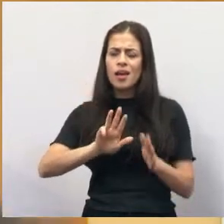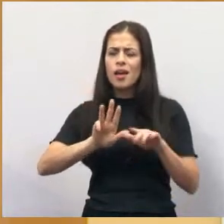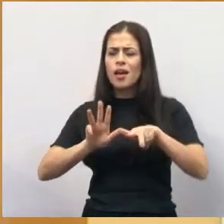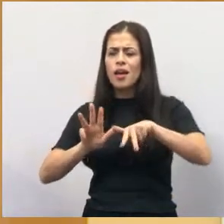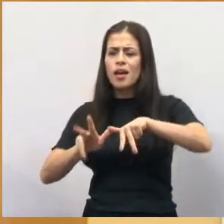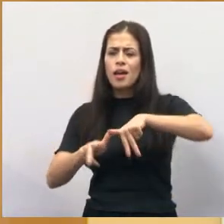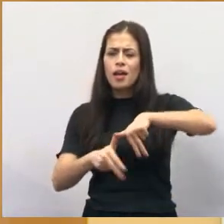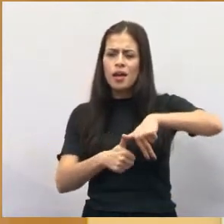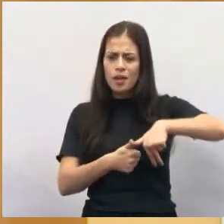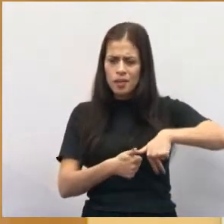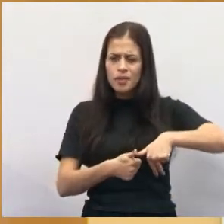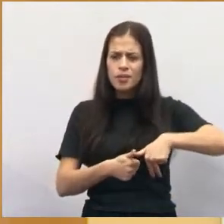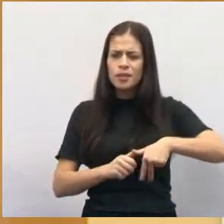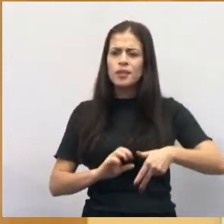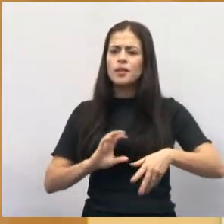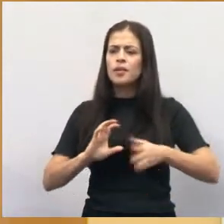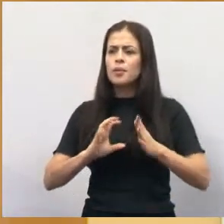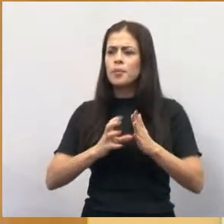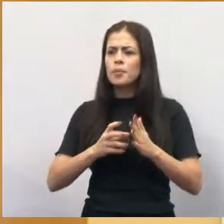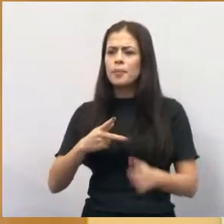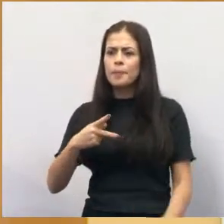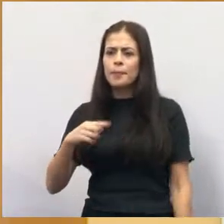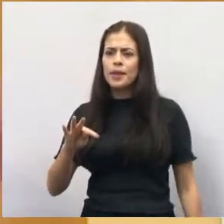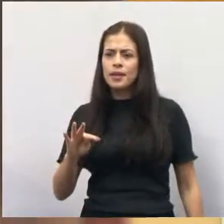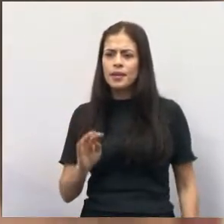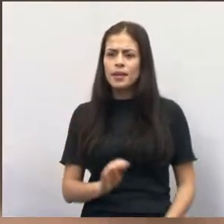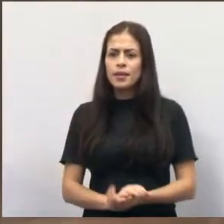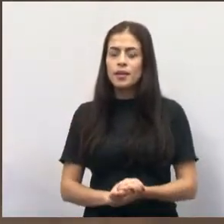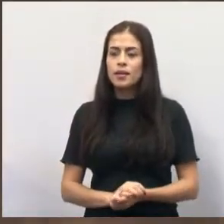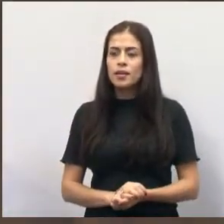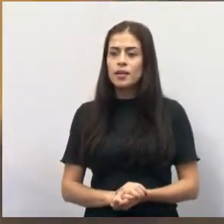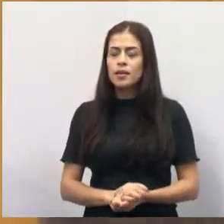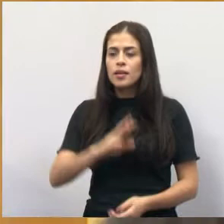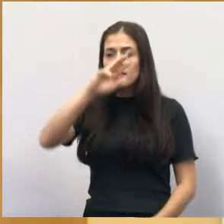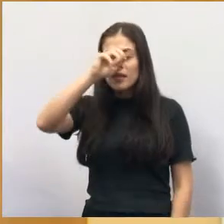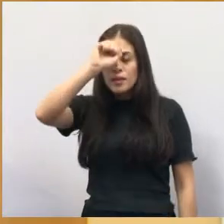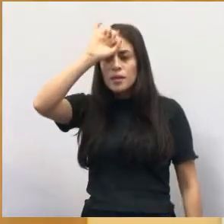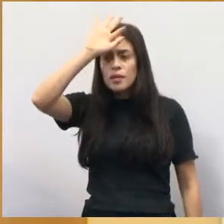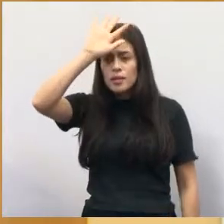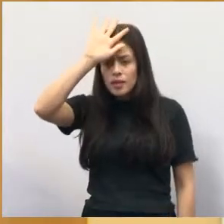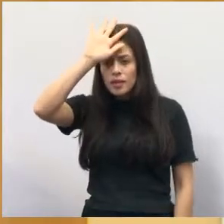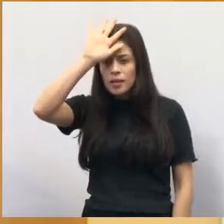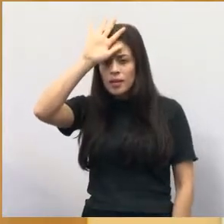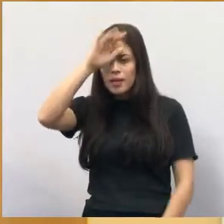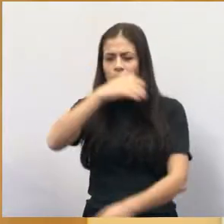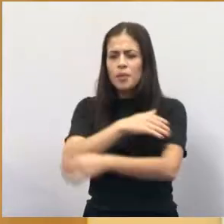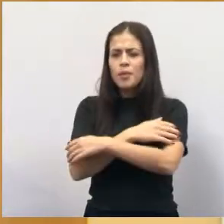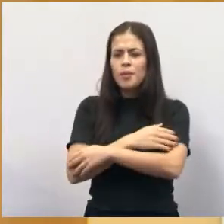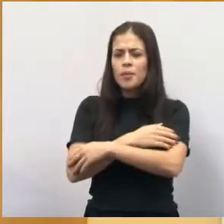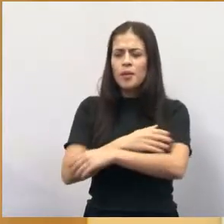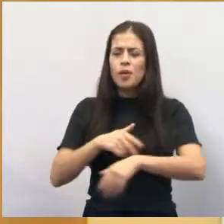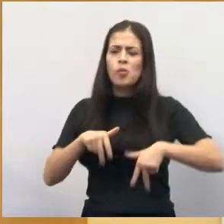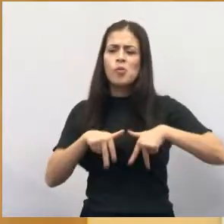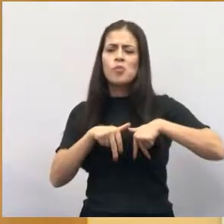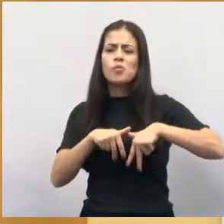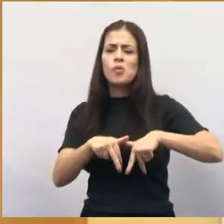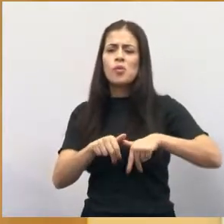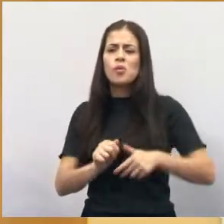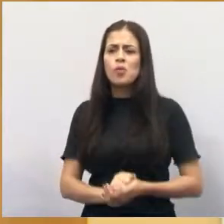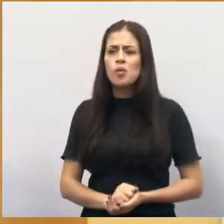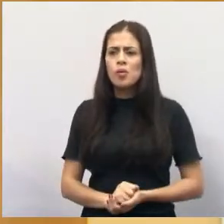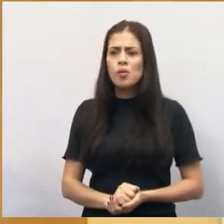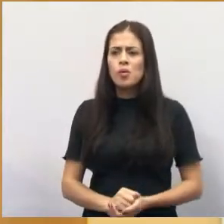corrupção. Rodrigo Salomão, o senhor andou abraçado aqui na cidade, com nada mais, nada menos, do que